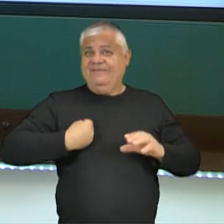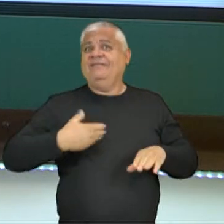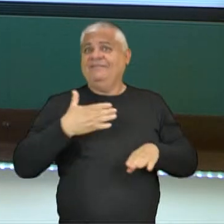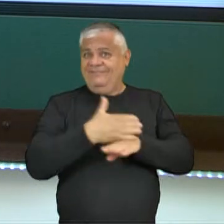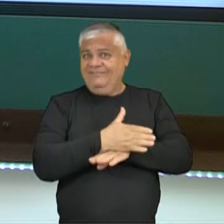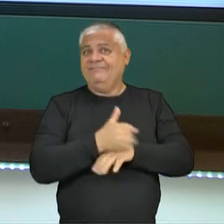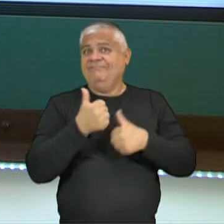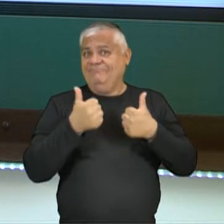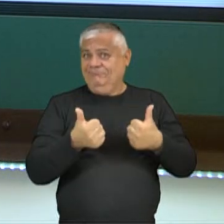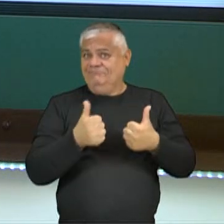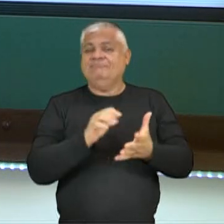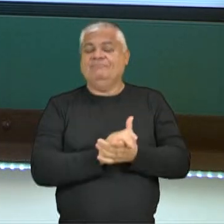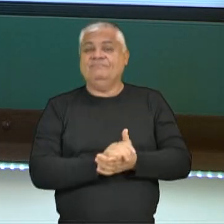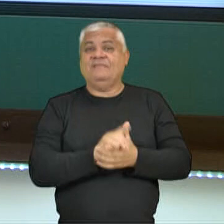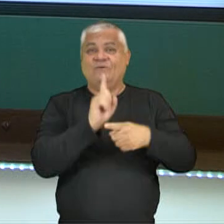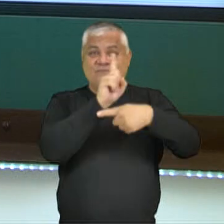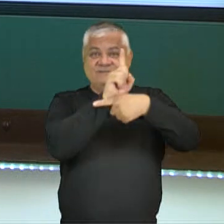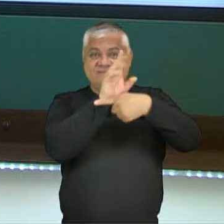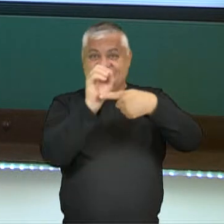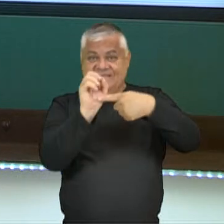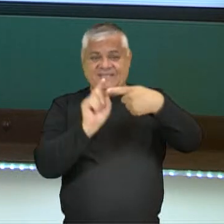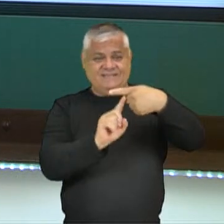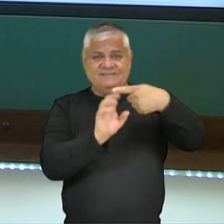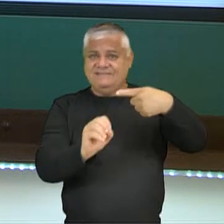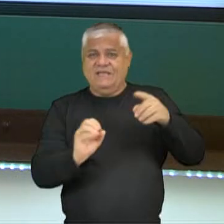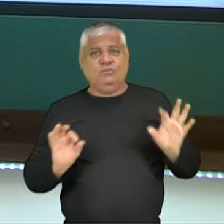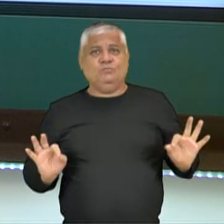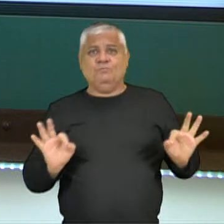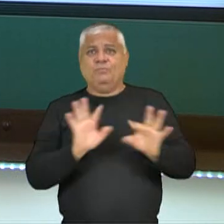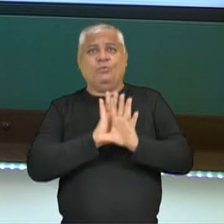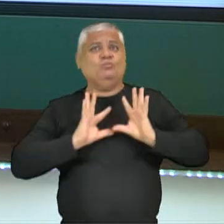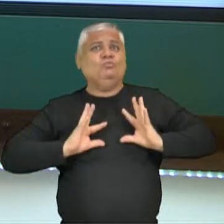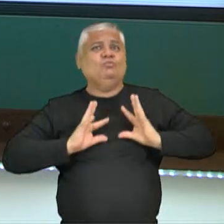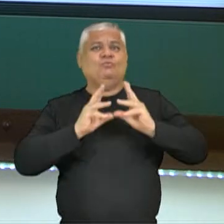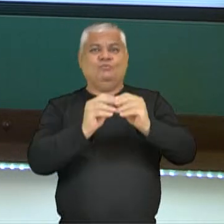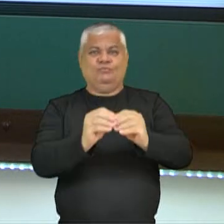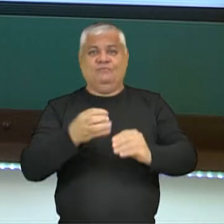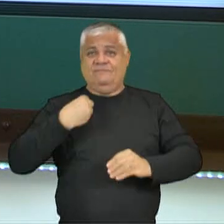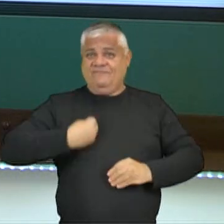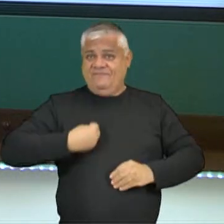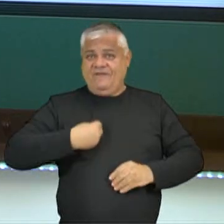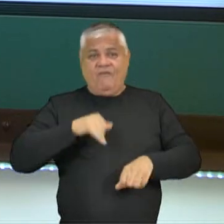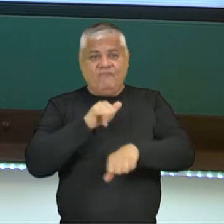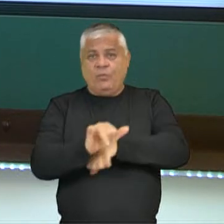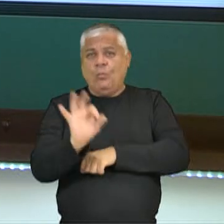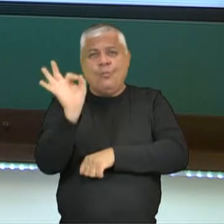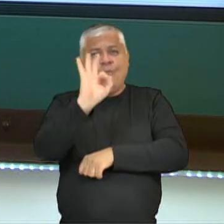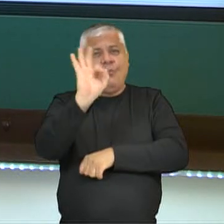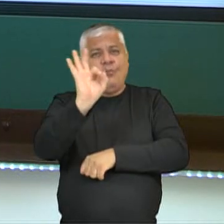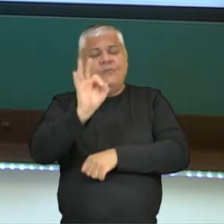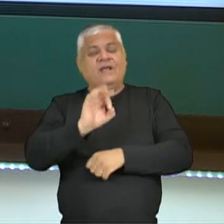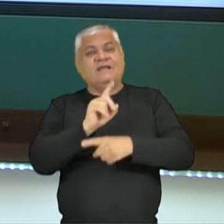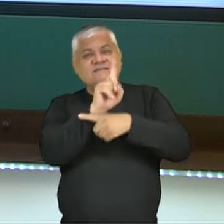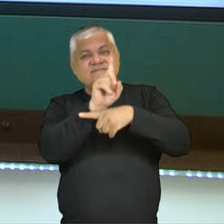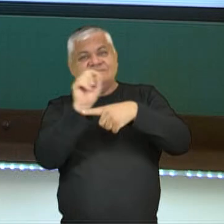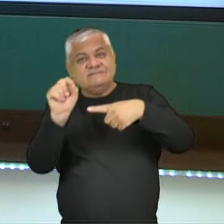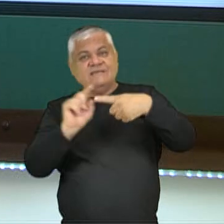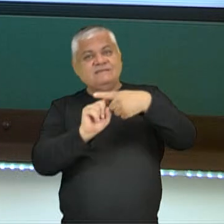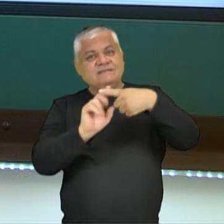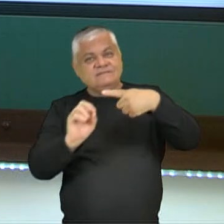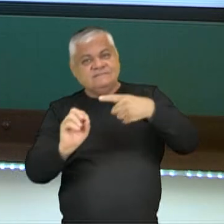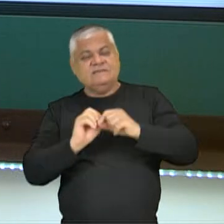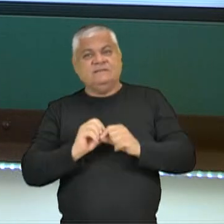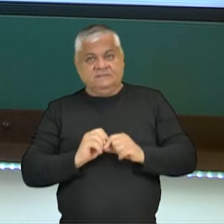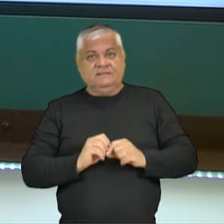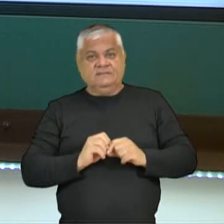presentes. Então, 100 de 100, tá? Então, isso quer dizer que todos os alunos, ou seja, a capacidade máxima